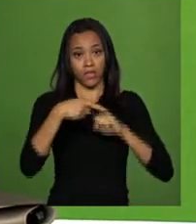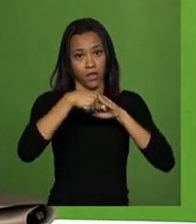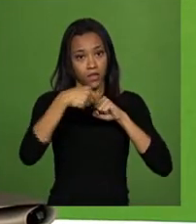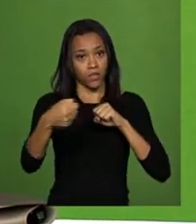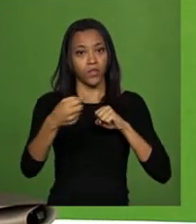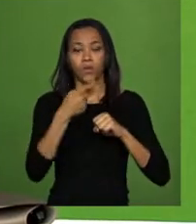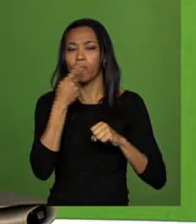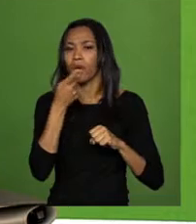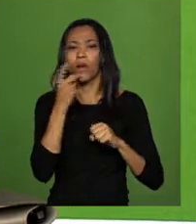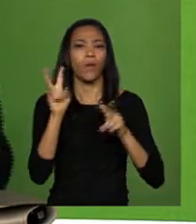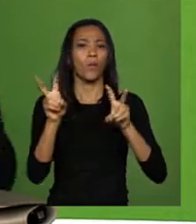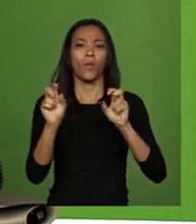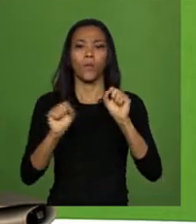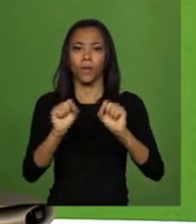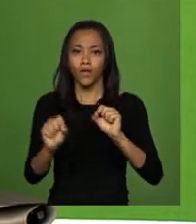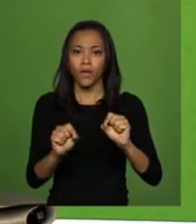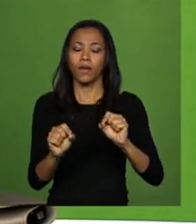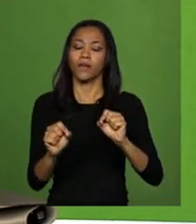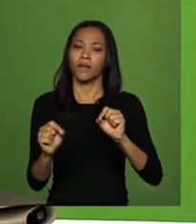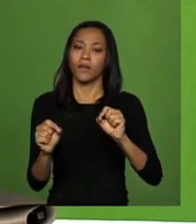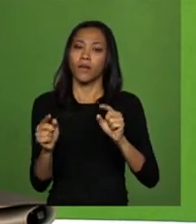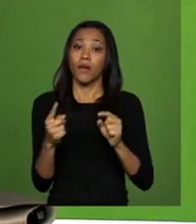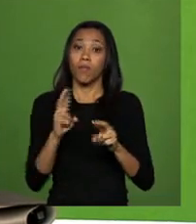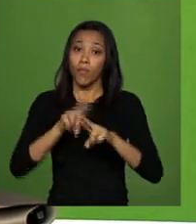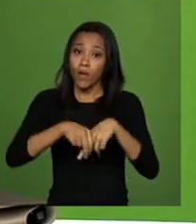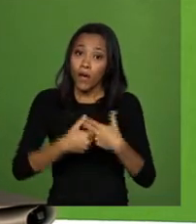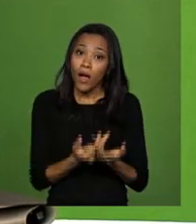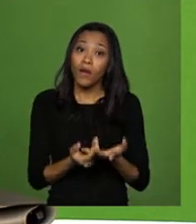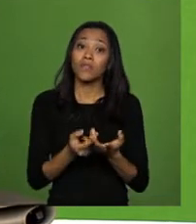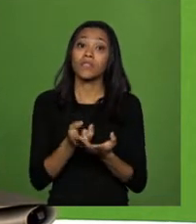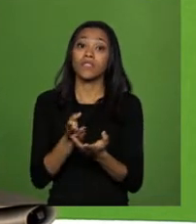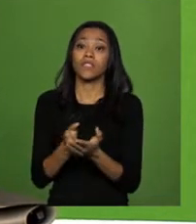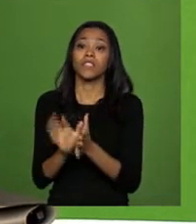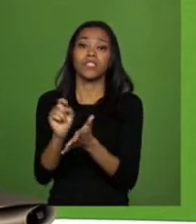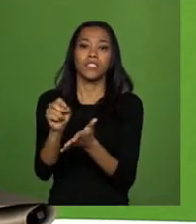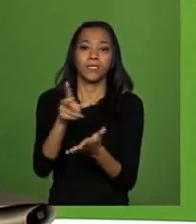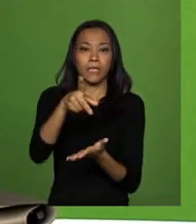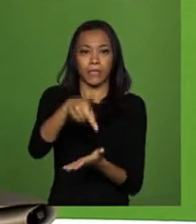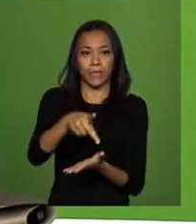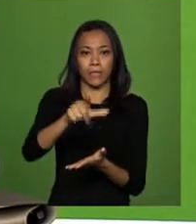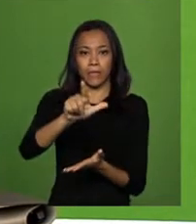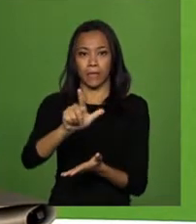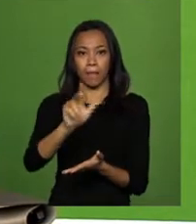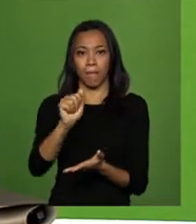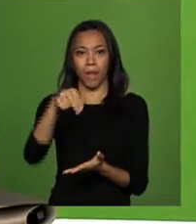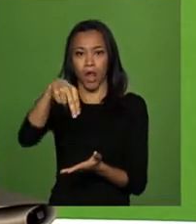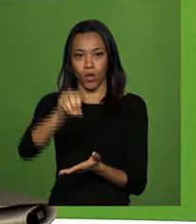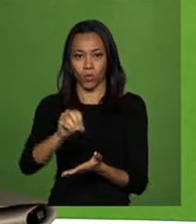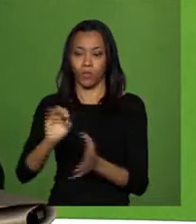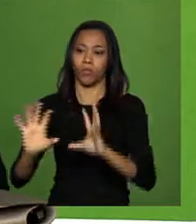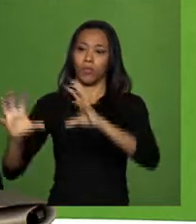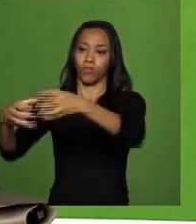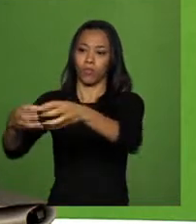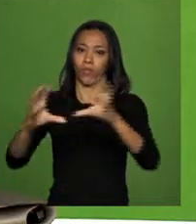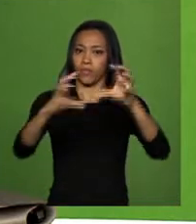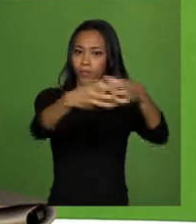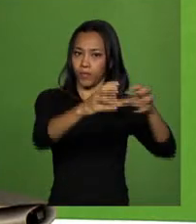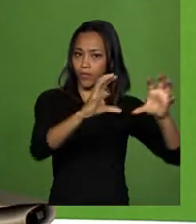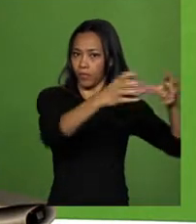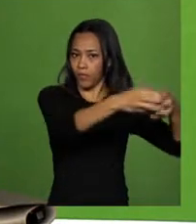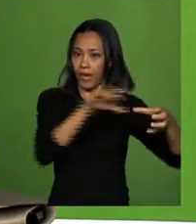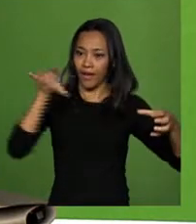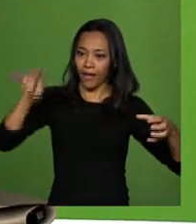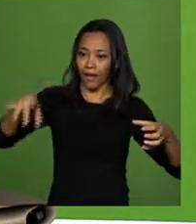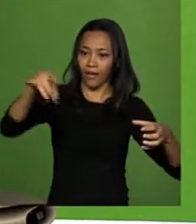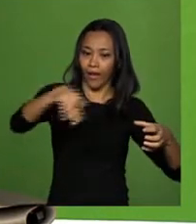associada à lei por conta dos planos setoriais. Qual é a concepção? Você vai olhar a cadeia produtiva e vai